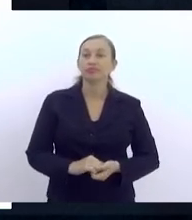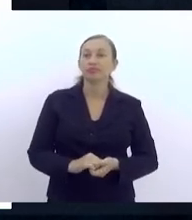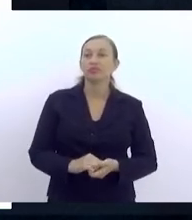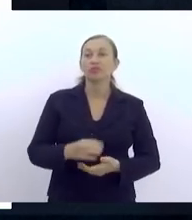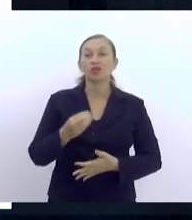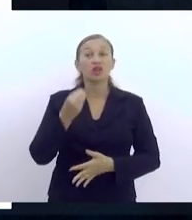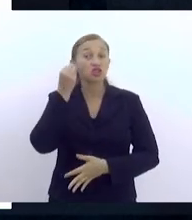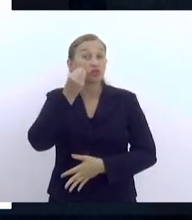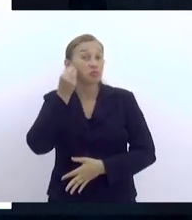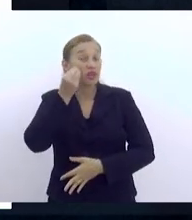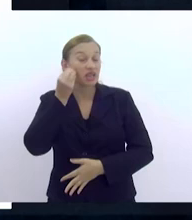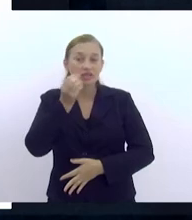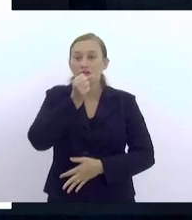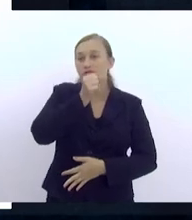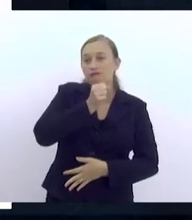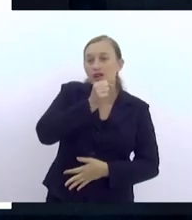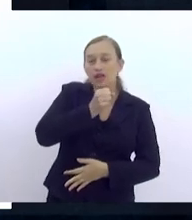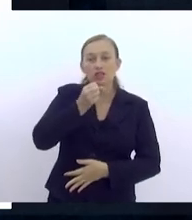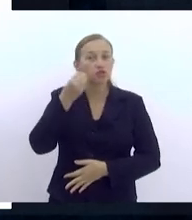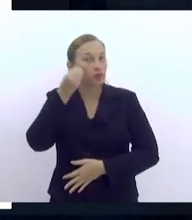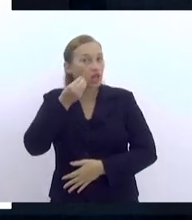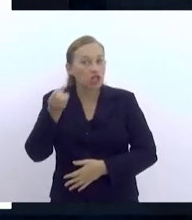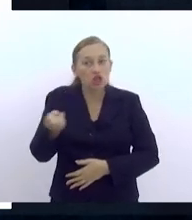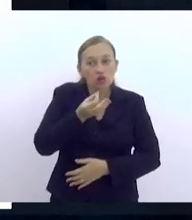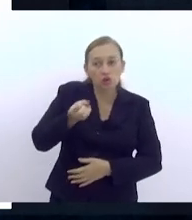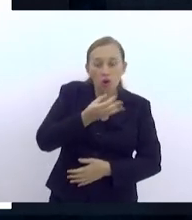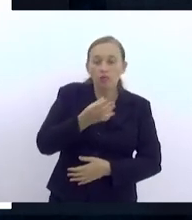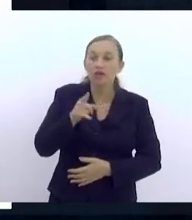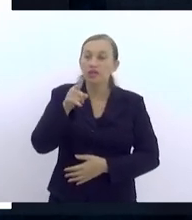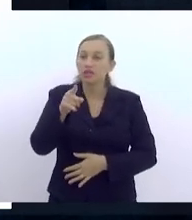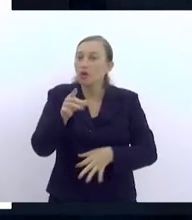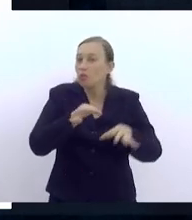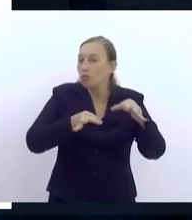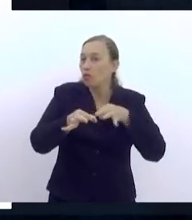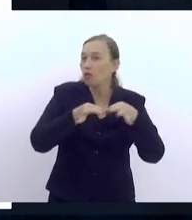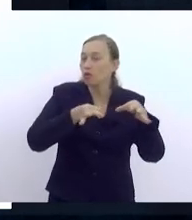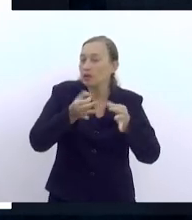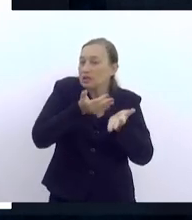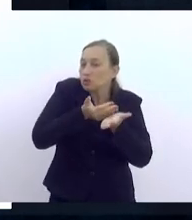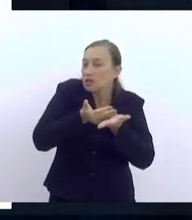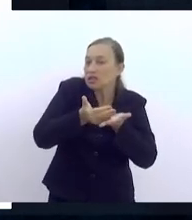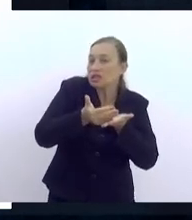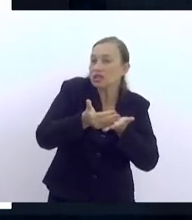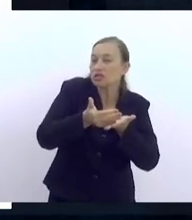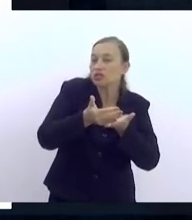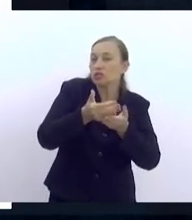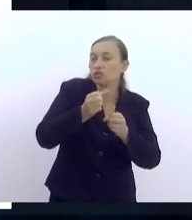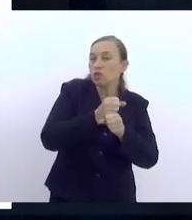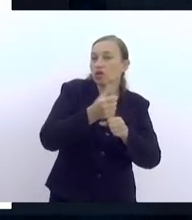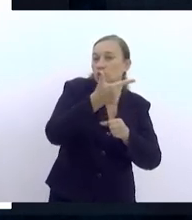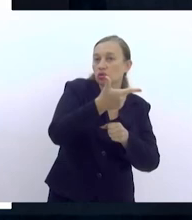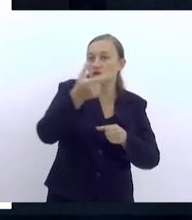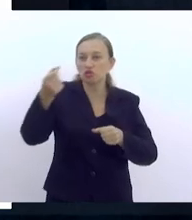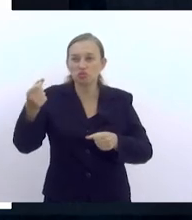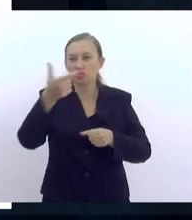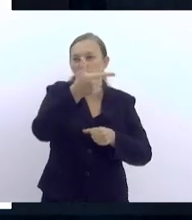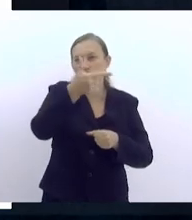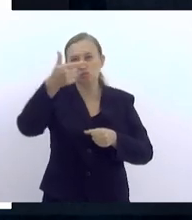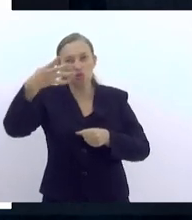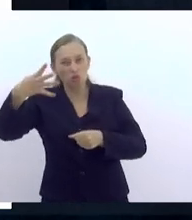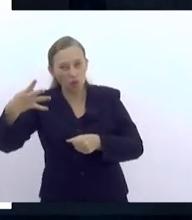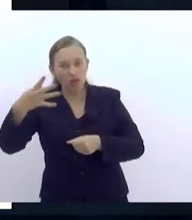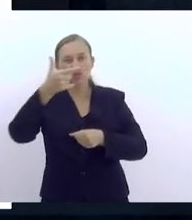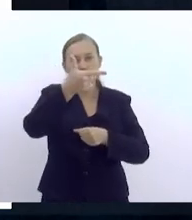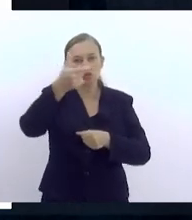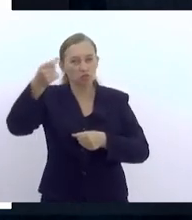Umas mais antigas e outras mais recentes. Esse é um programa do início dos anos 2000. 2004, 2005.